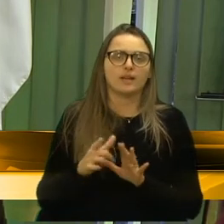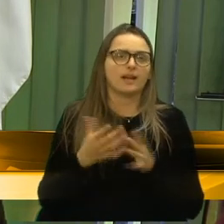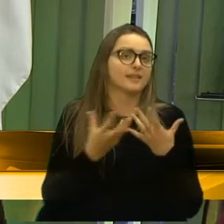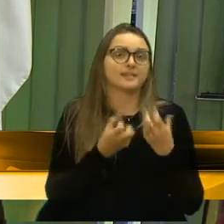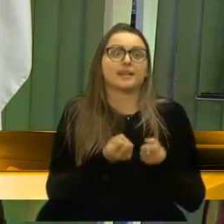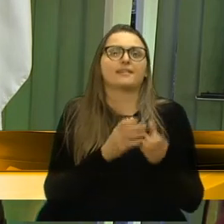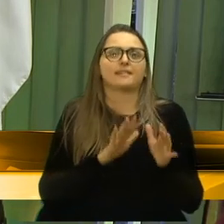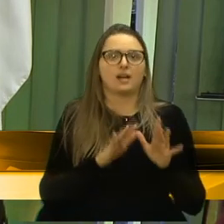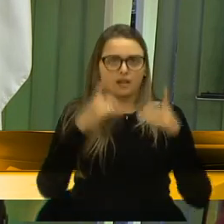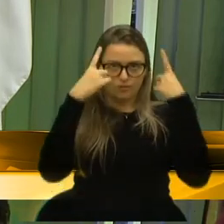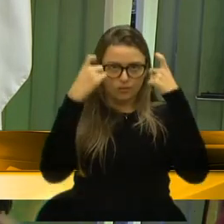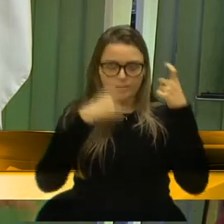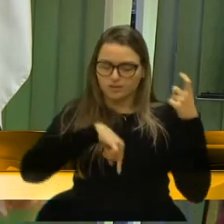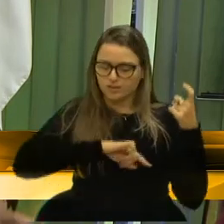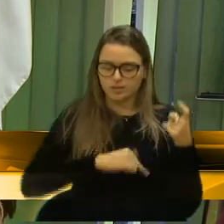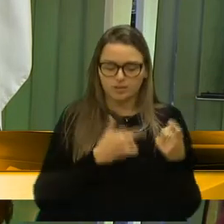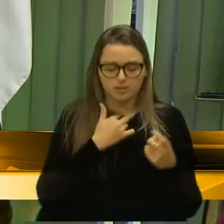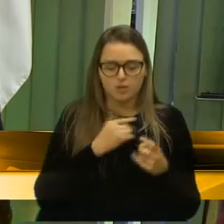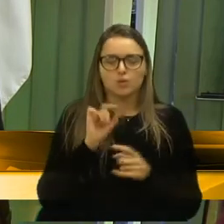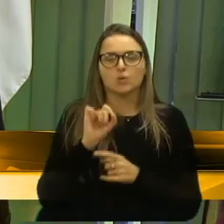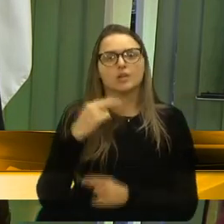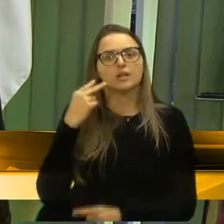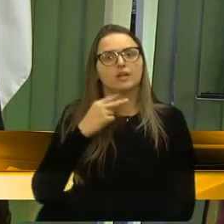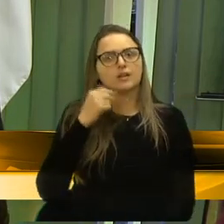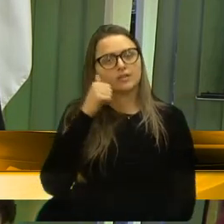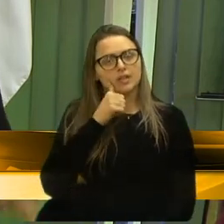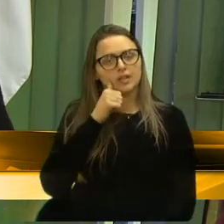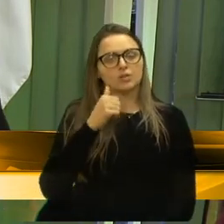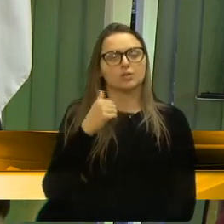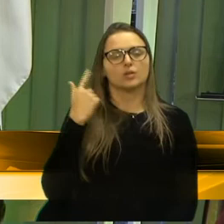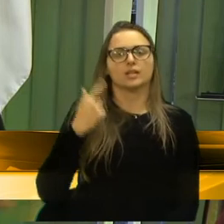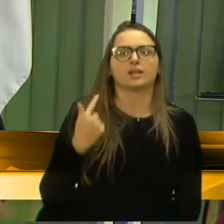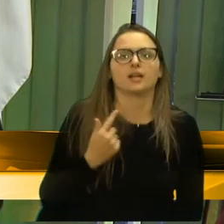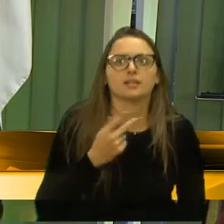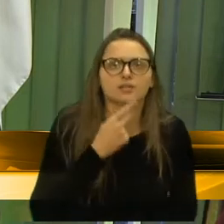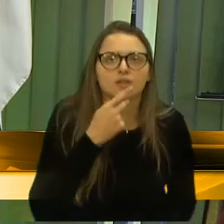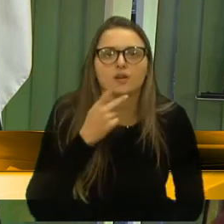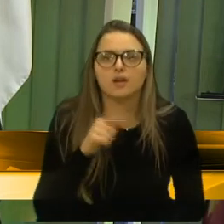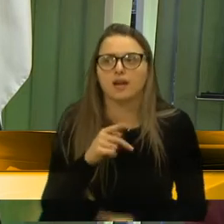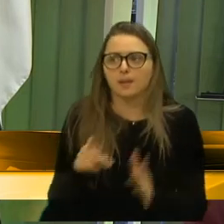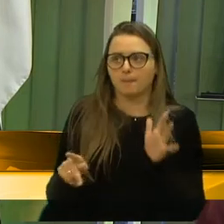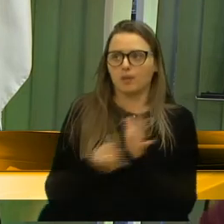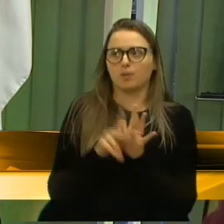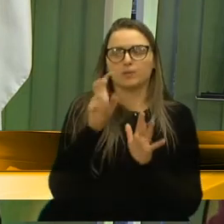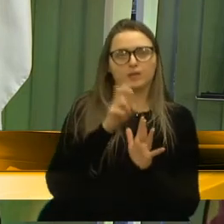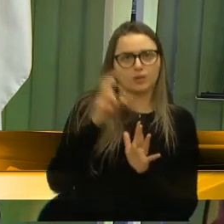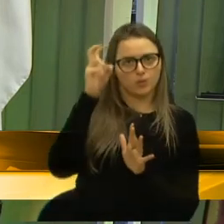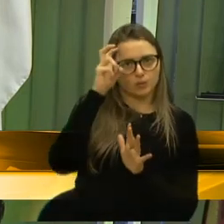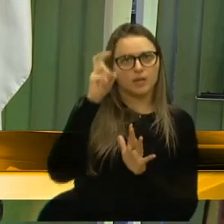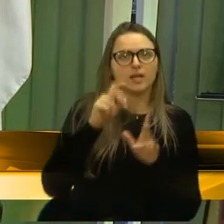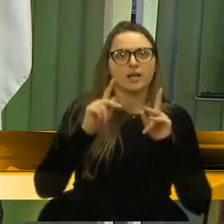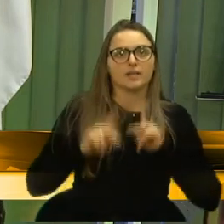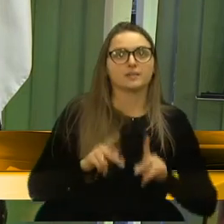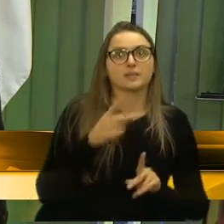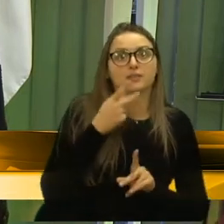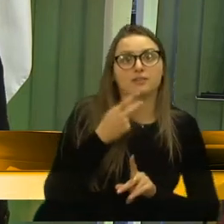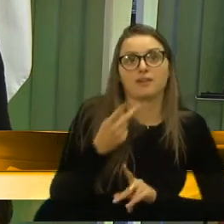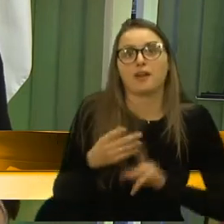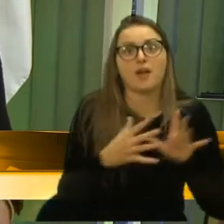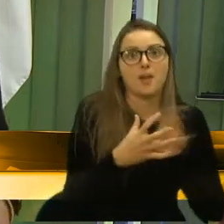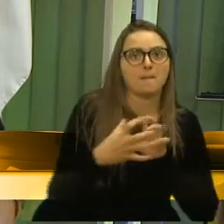contra o idoso. Então, isso que a vereadora Gladys disse, realmente é muito cultural ainda. As pessoas dizerem que não